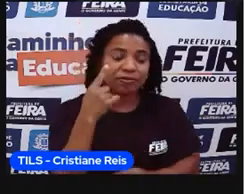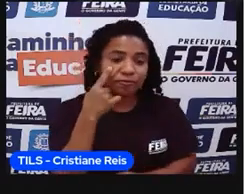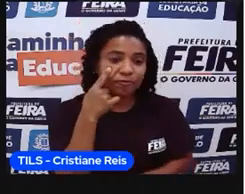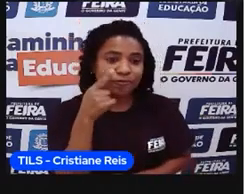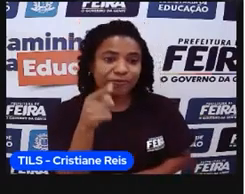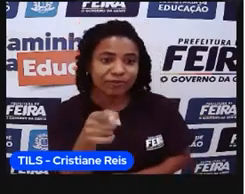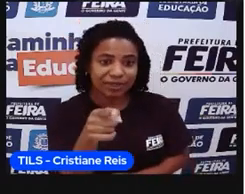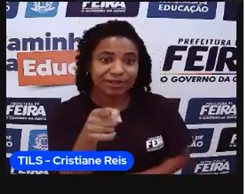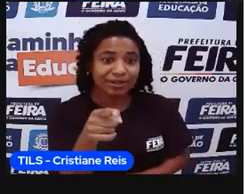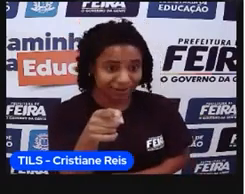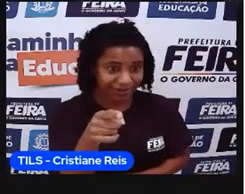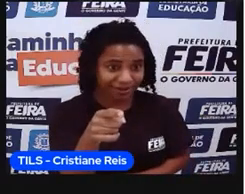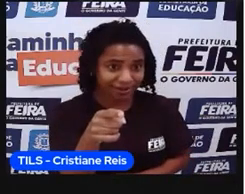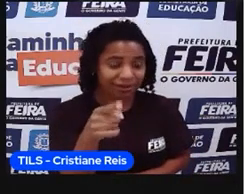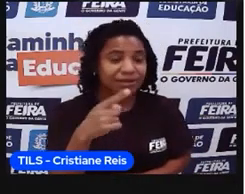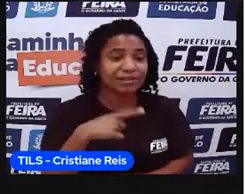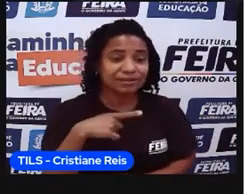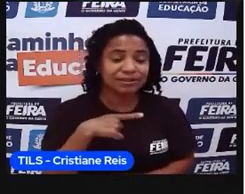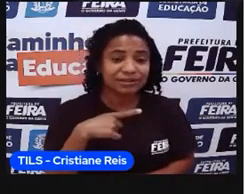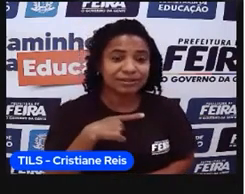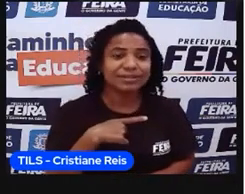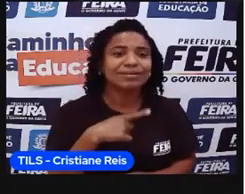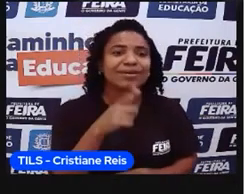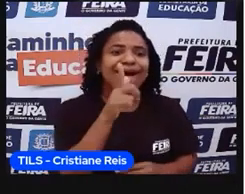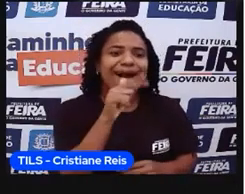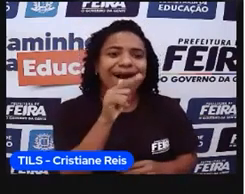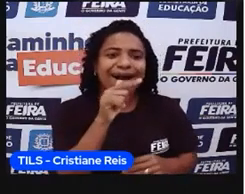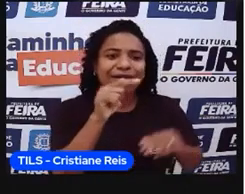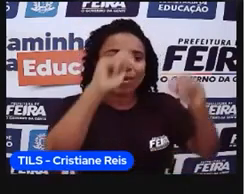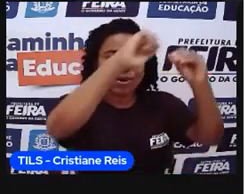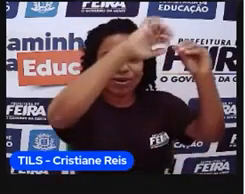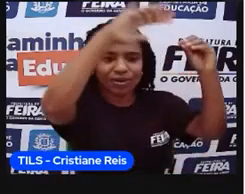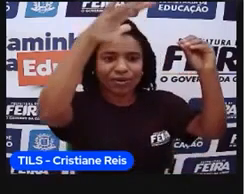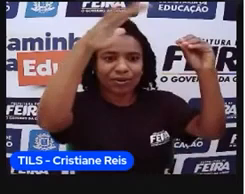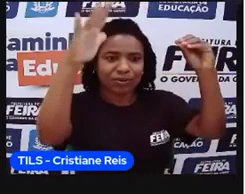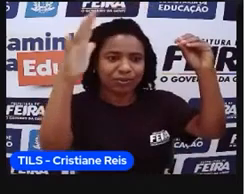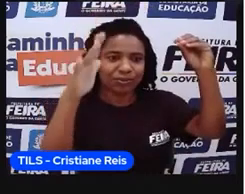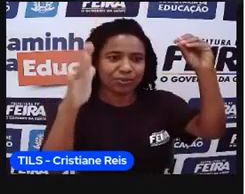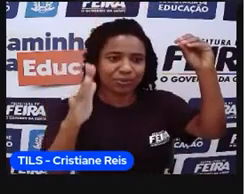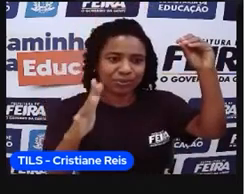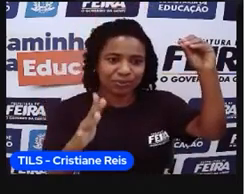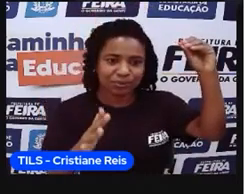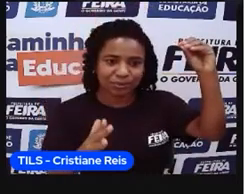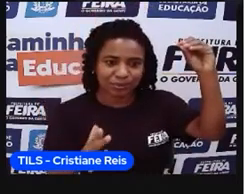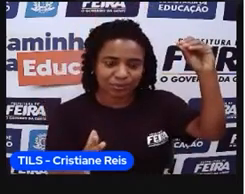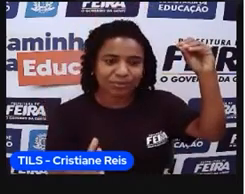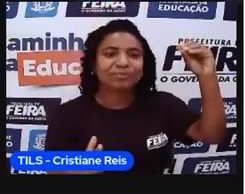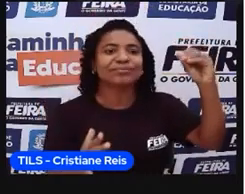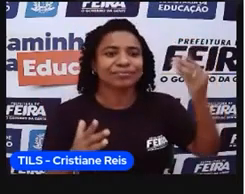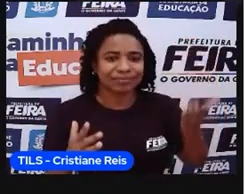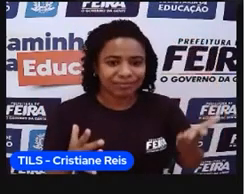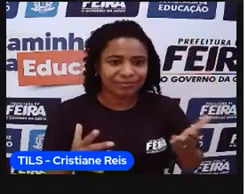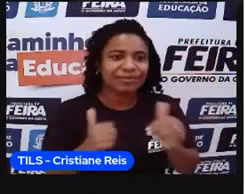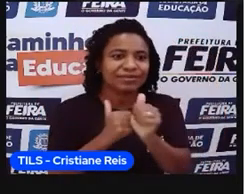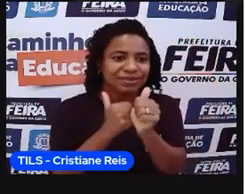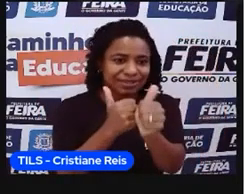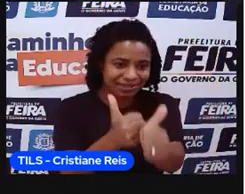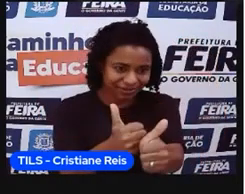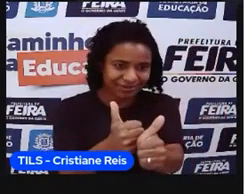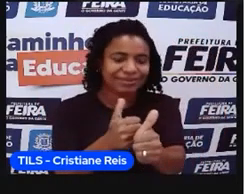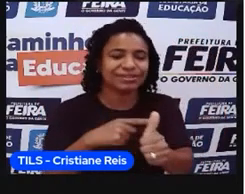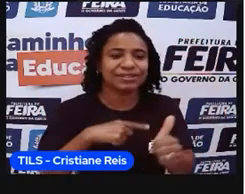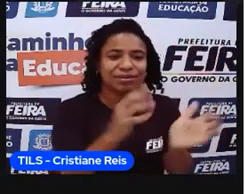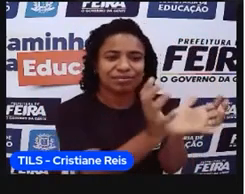eles seguiram o formato da bacia, né, do rio Amazonas e os afluentes, eles foram seguindo, por quê? Porque as